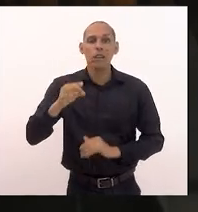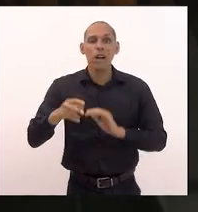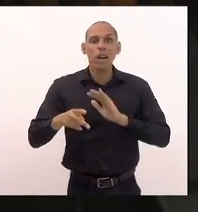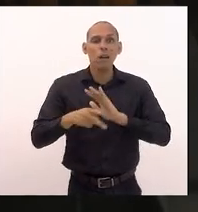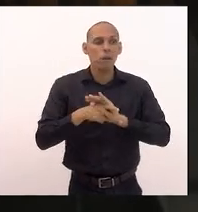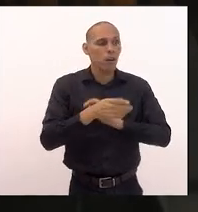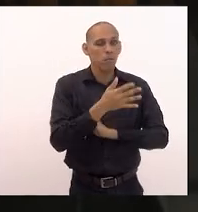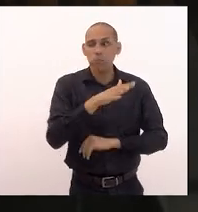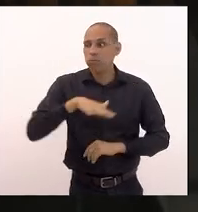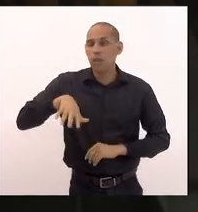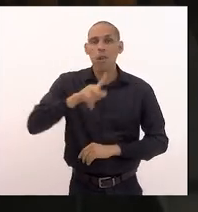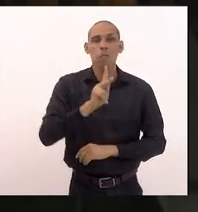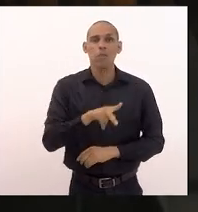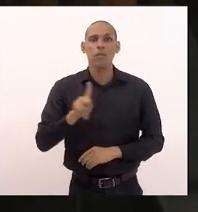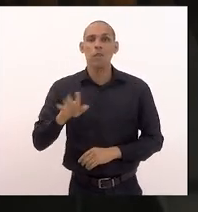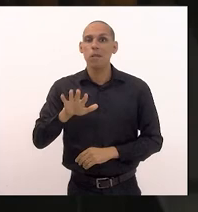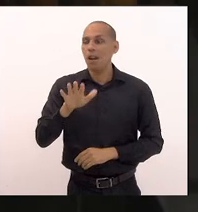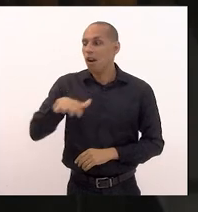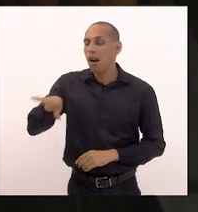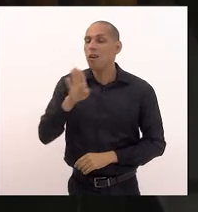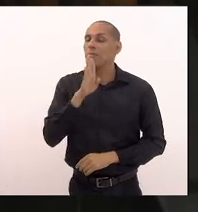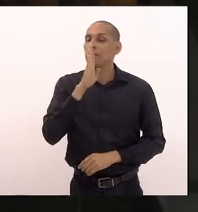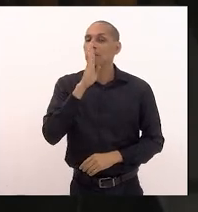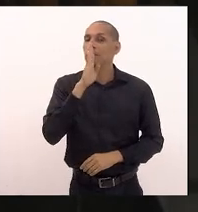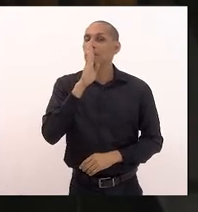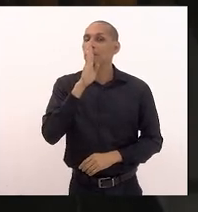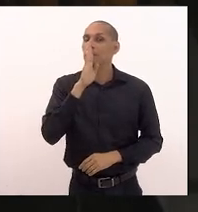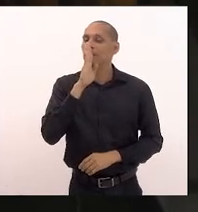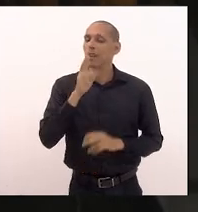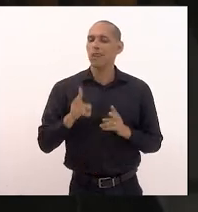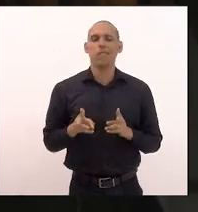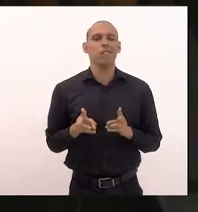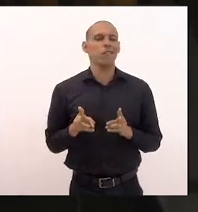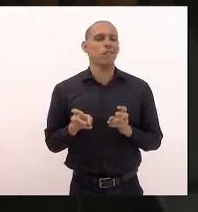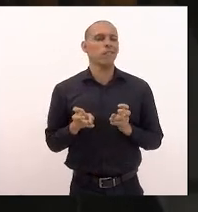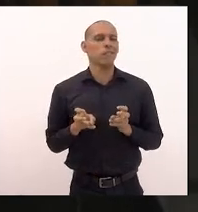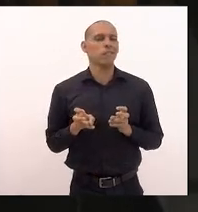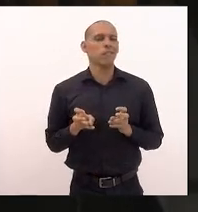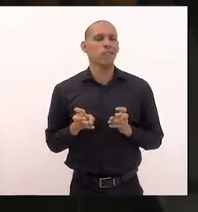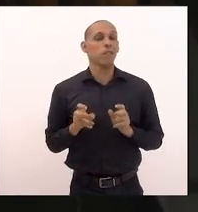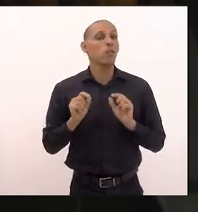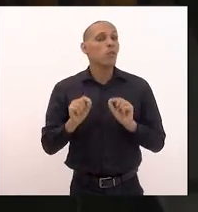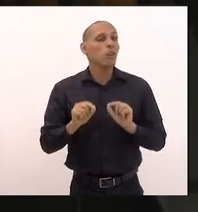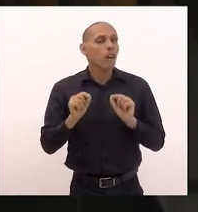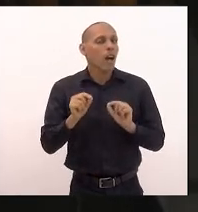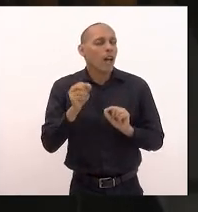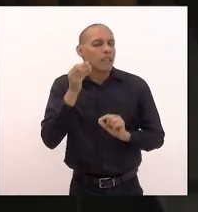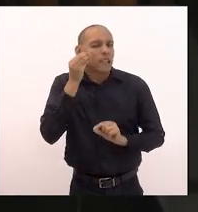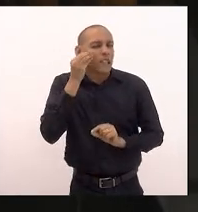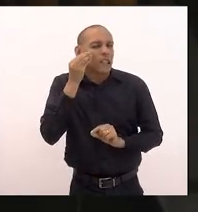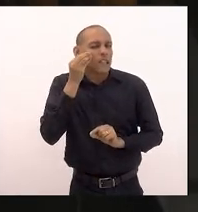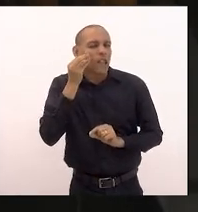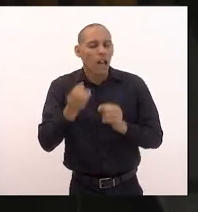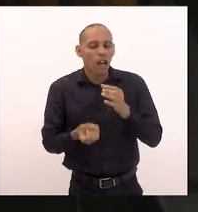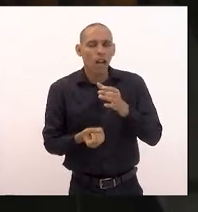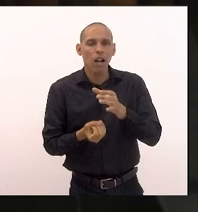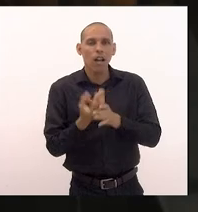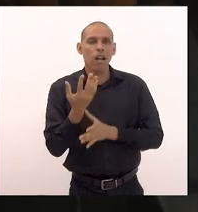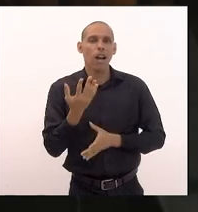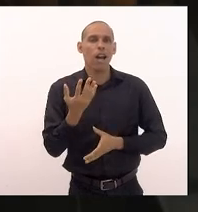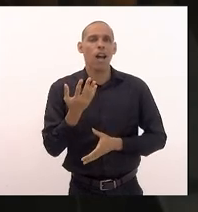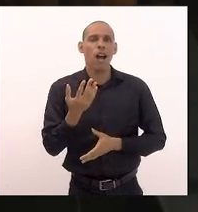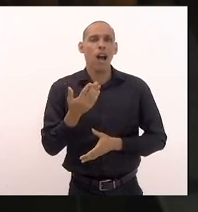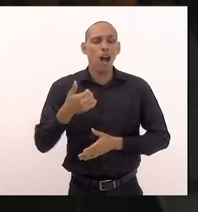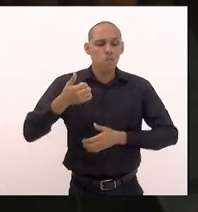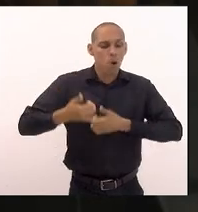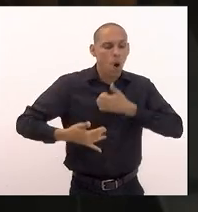mas eles se calaram percebo a mesma tentativa de criar uma narrativa